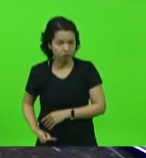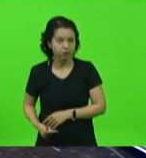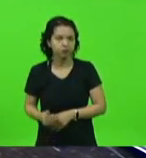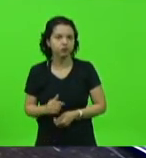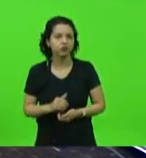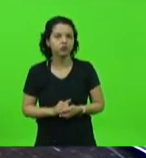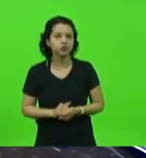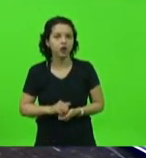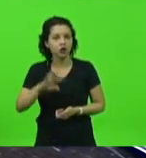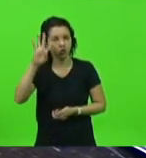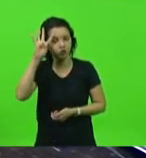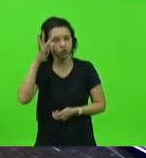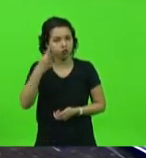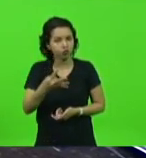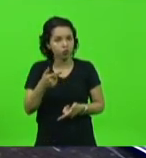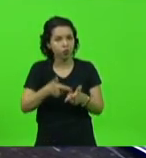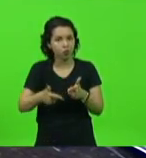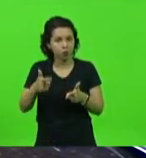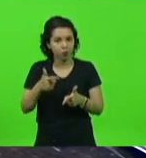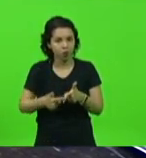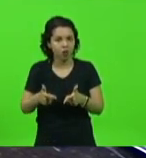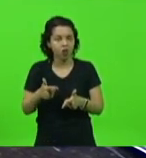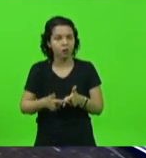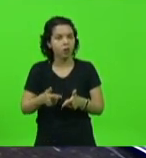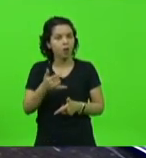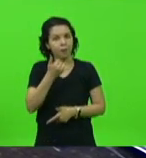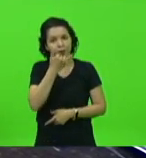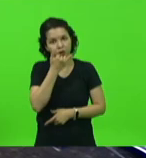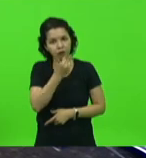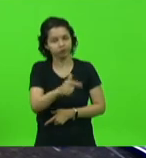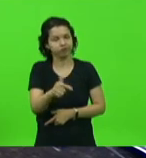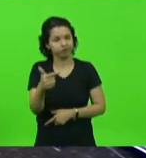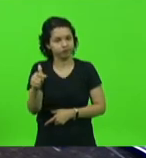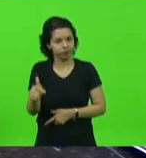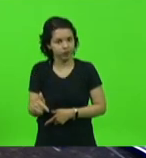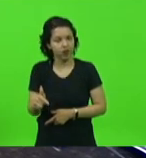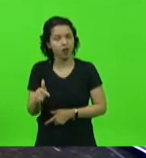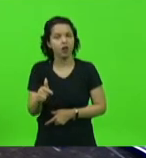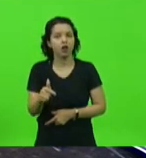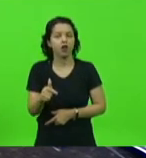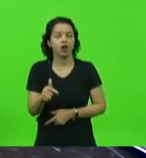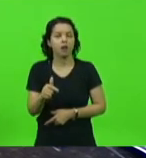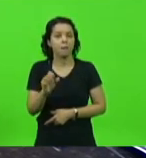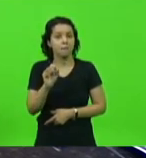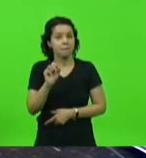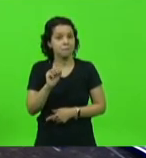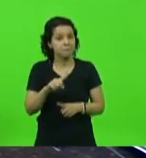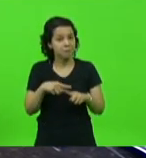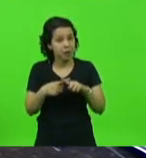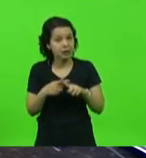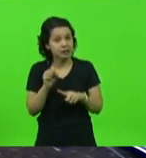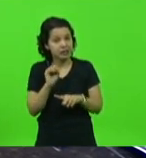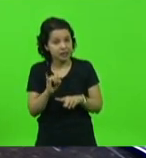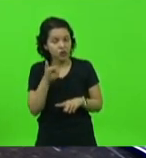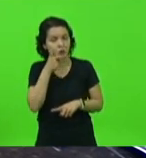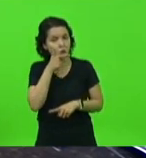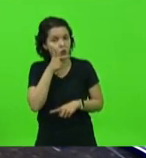um problema, na minha concepção, imperdoável, mas que, se fizer, se conseguir